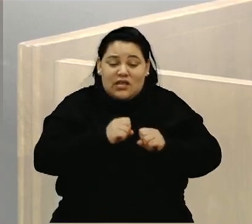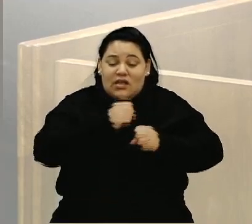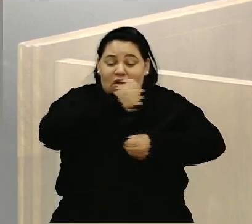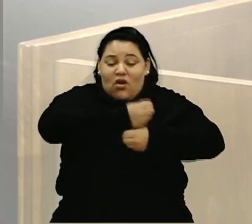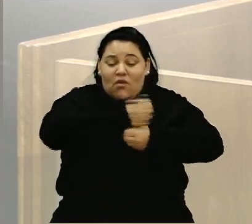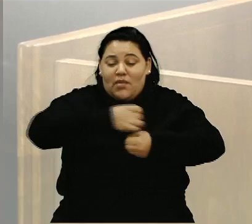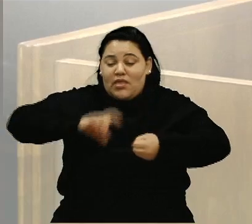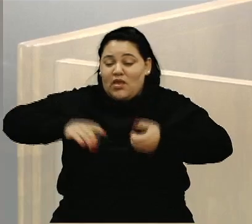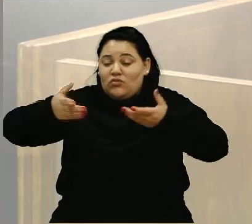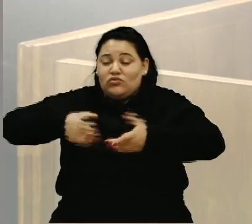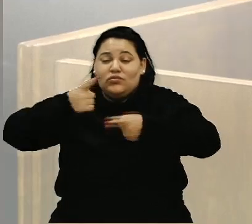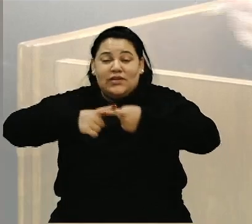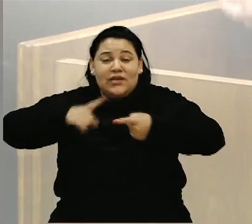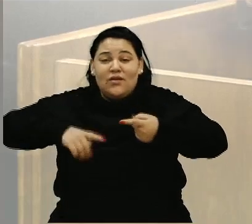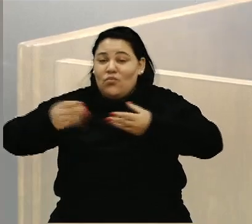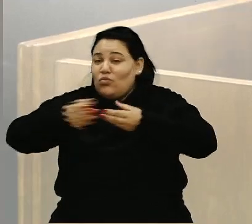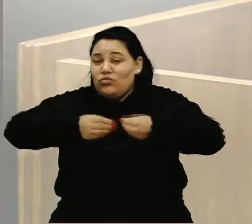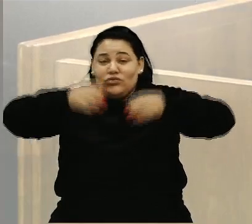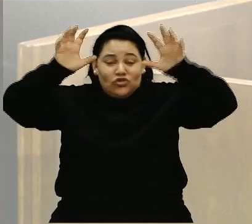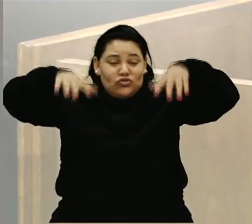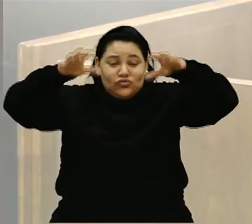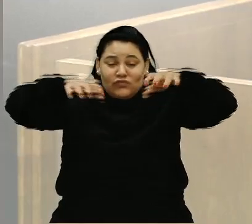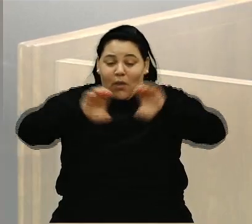esgoto estourados.